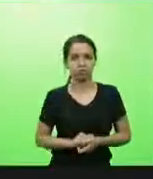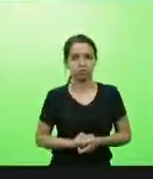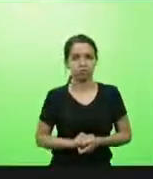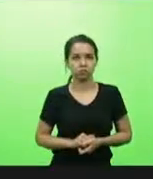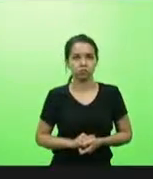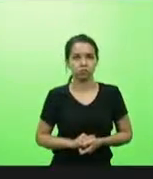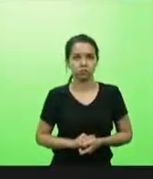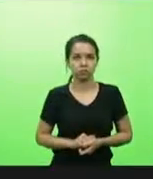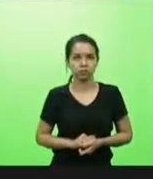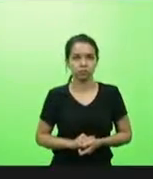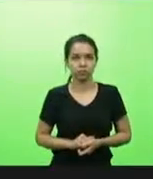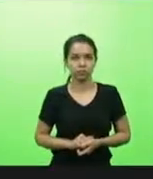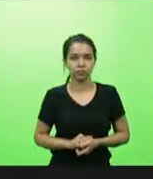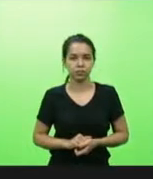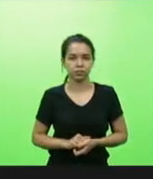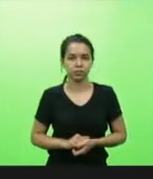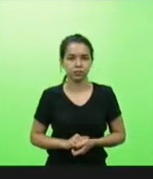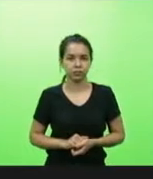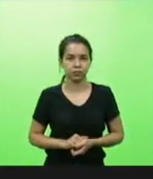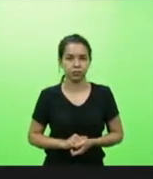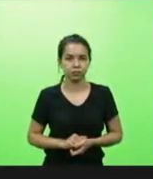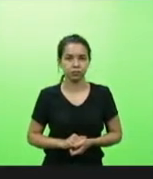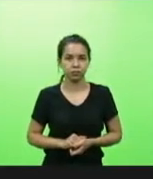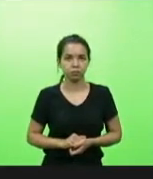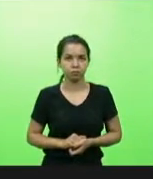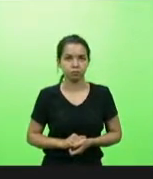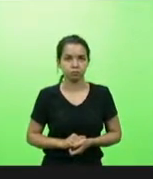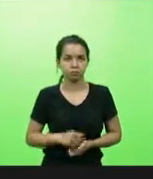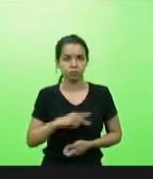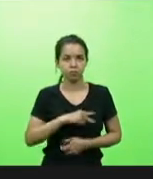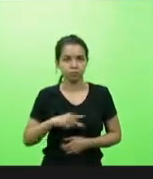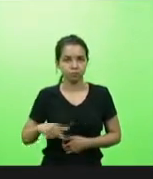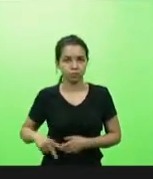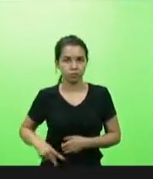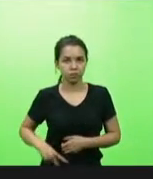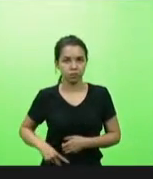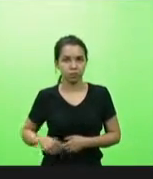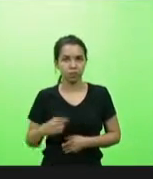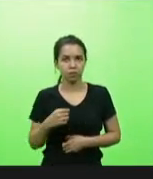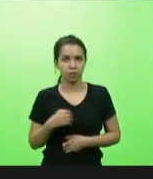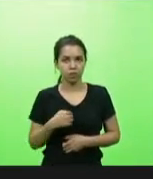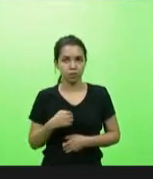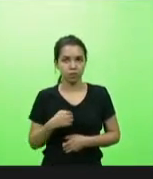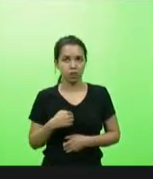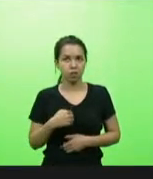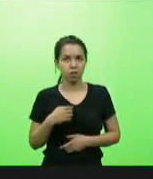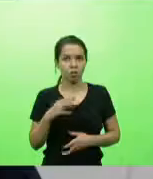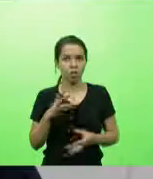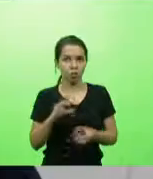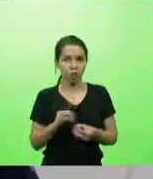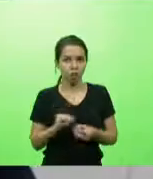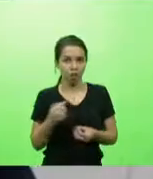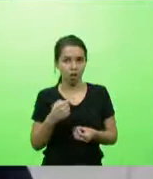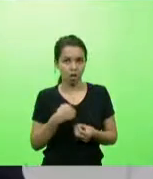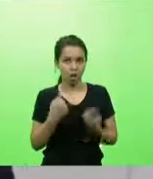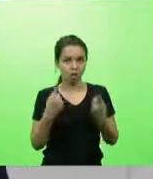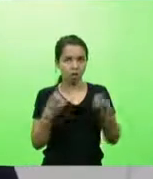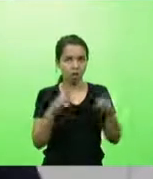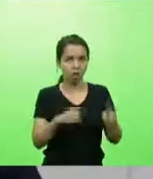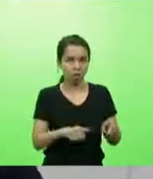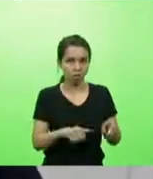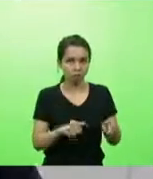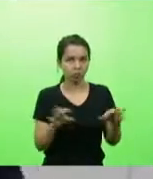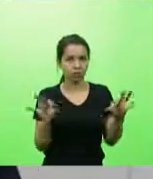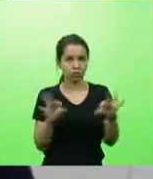Sr. Presidente, só para concluir, eu não sou o contrário. Eu não sou o contrário e acho que uma